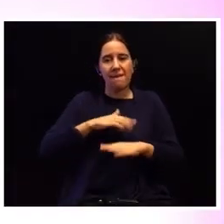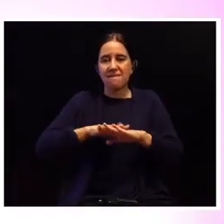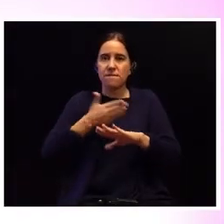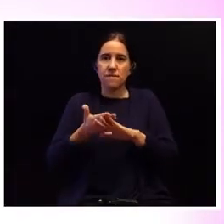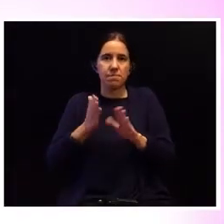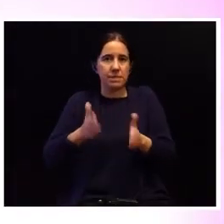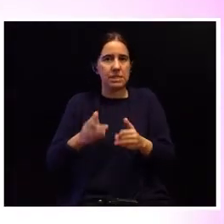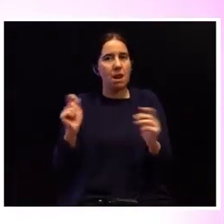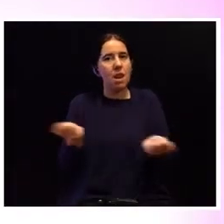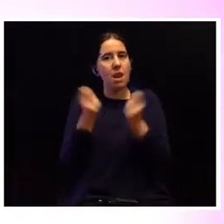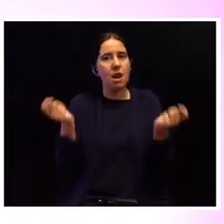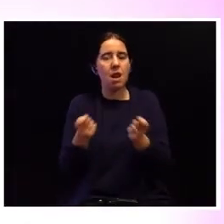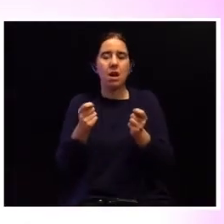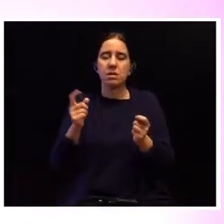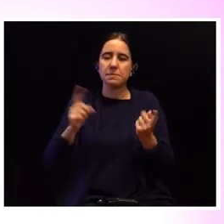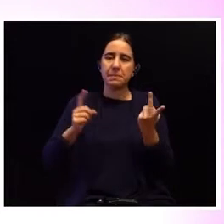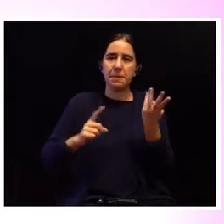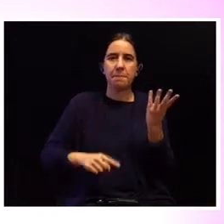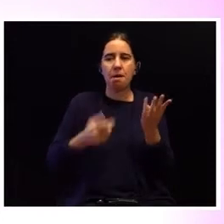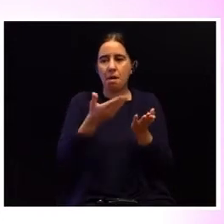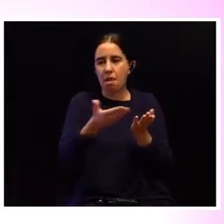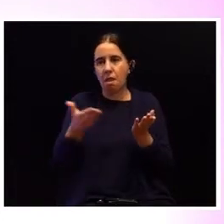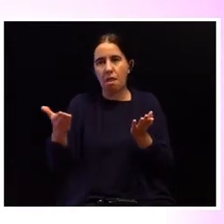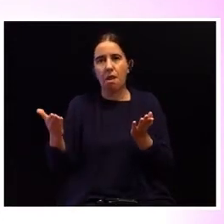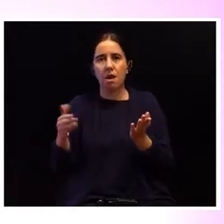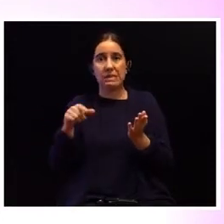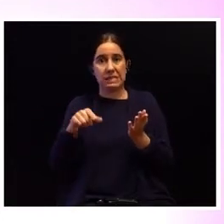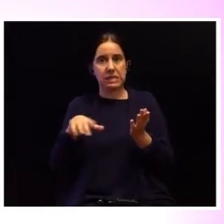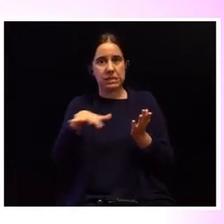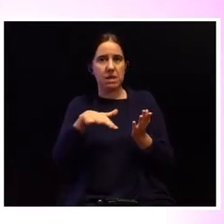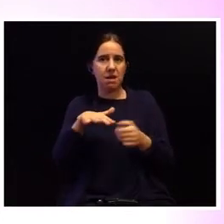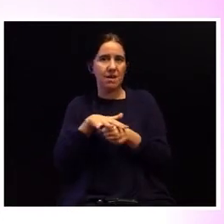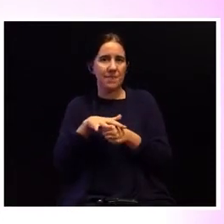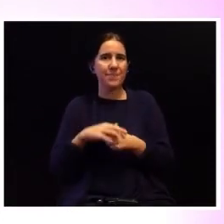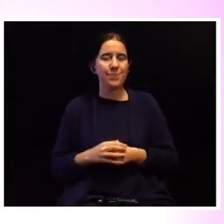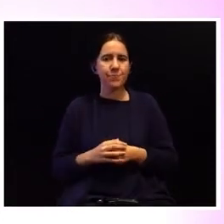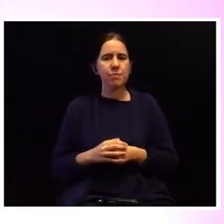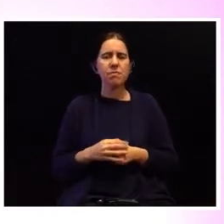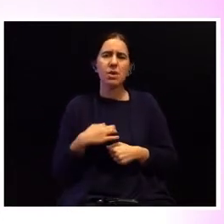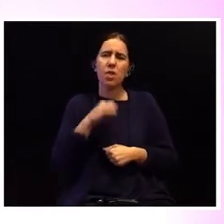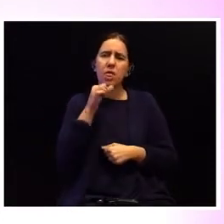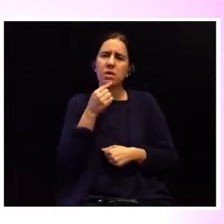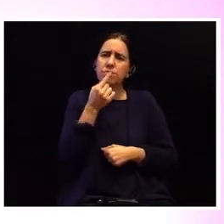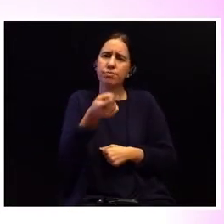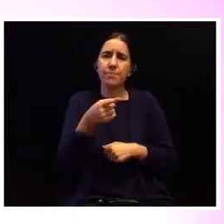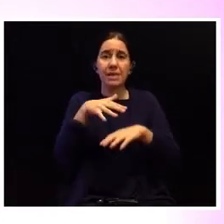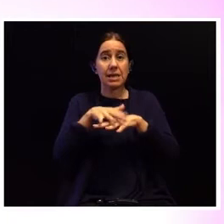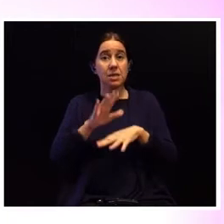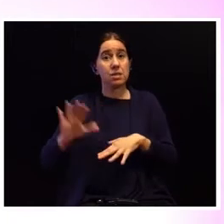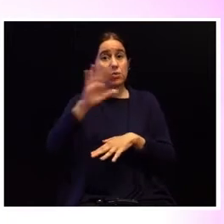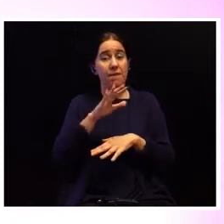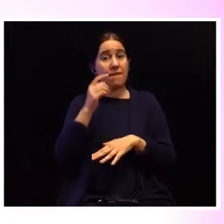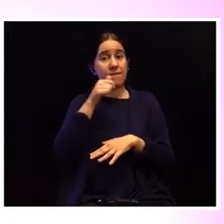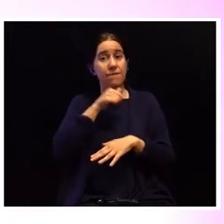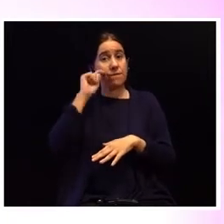as campanhas permanentes e multimaios nesta área. Eu costumo referir que a Rede Nacional de Apoio às Vítimas